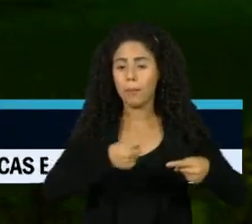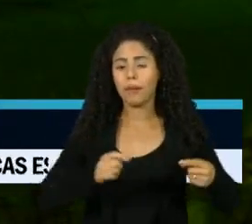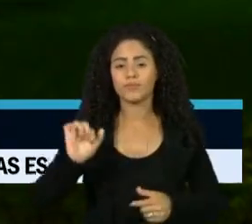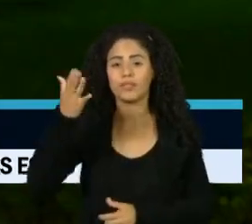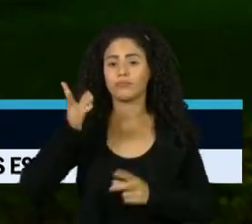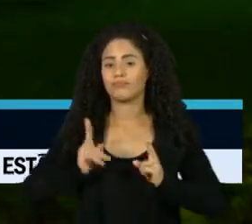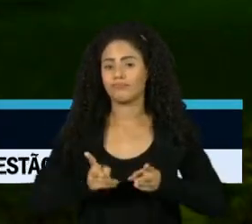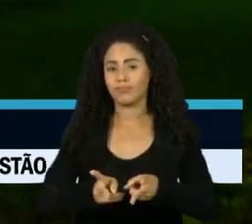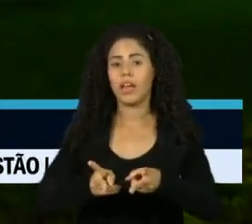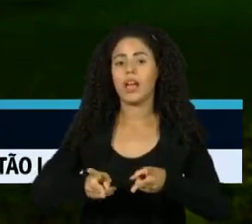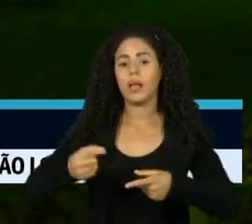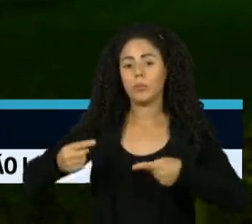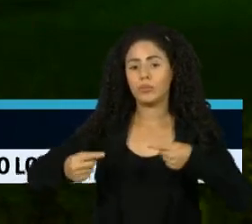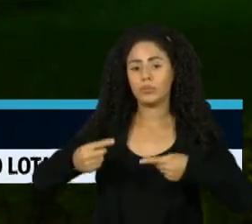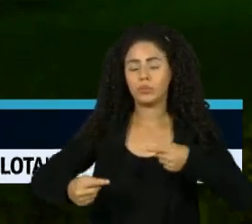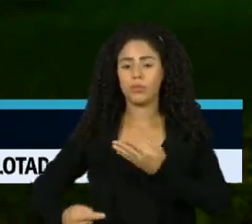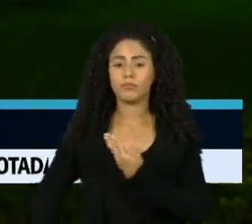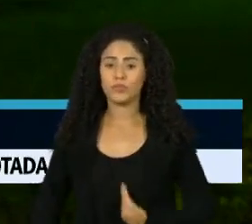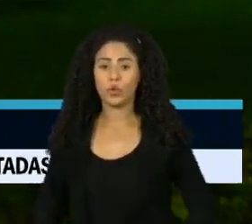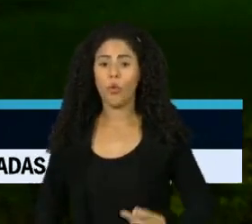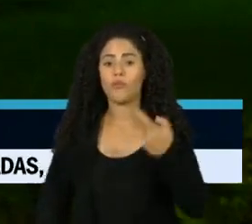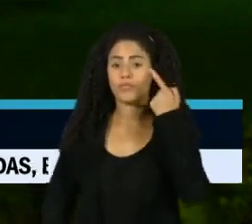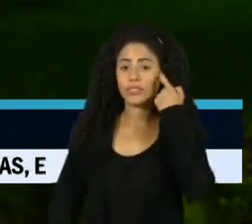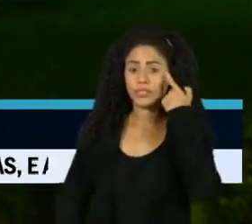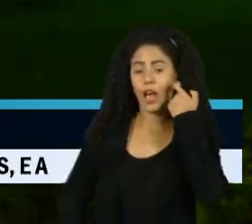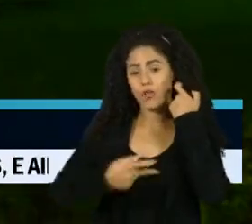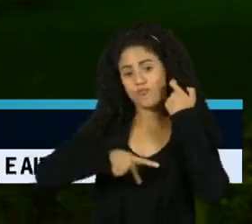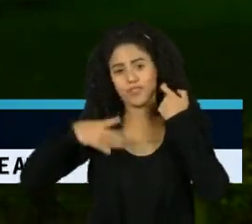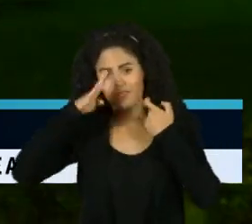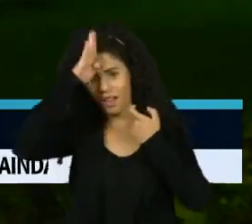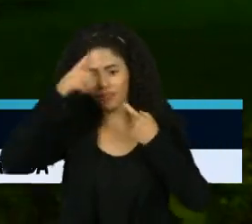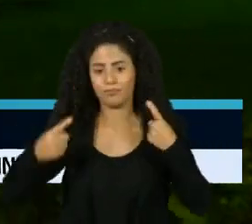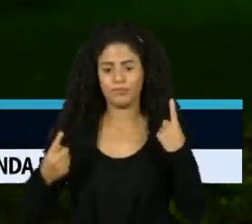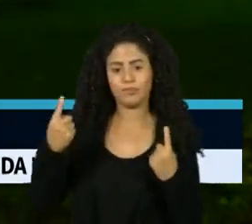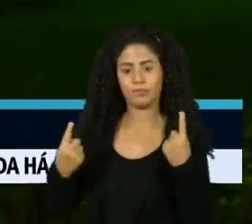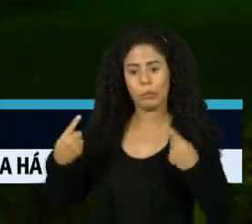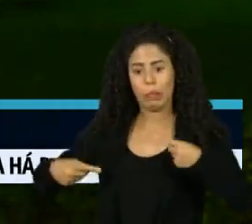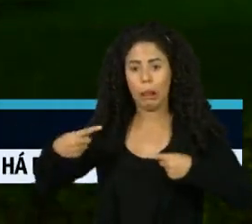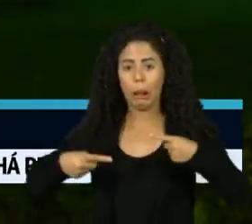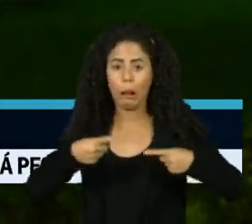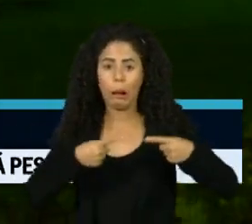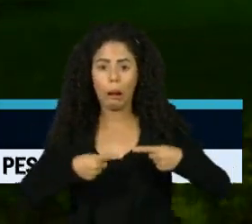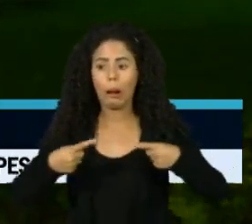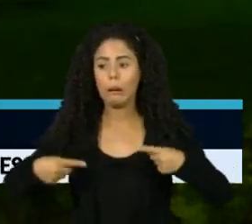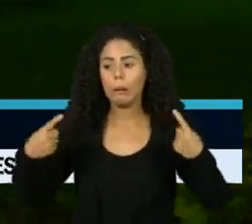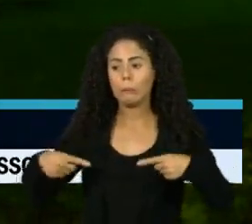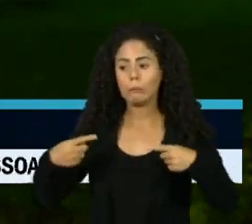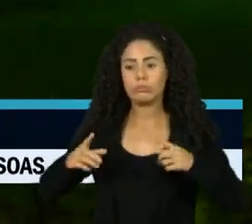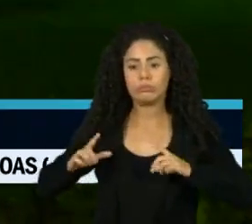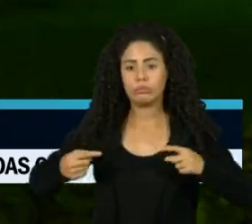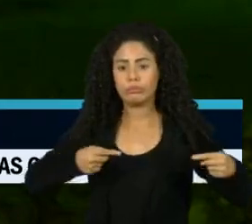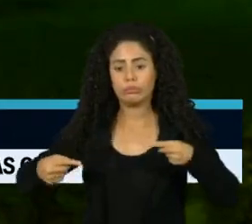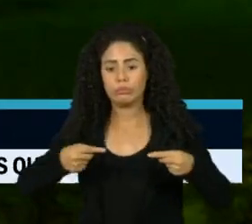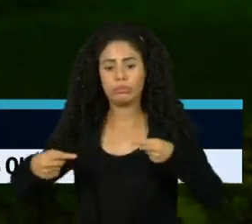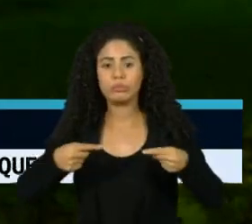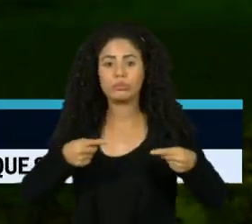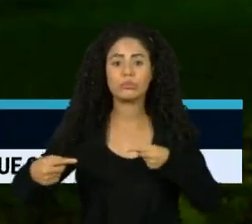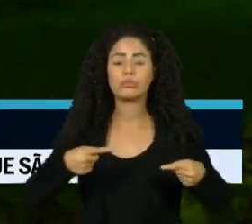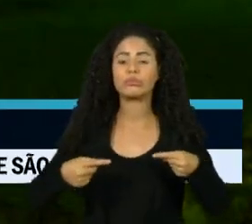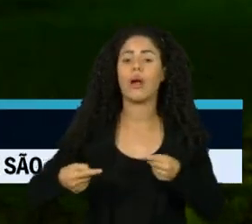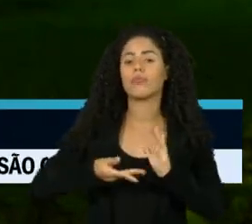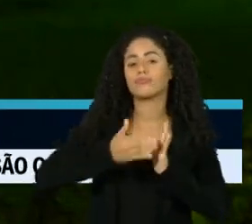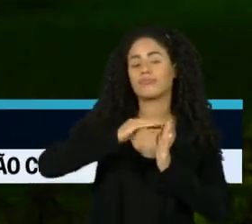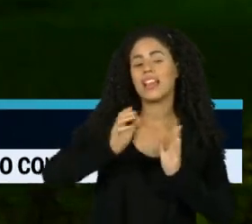capítulo na disputa entre o governador João Dória e o presidente Jair Bolsonaro, ambos pré-candidatos ao Palácio do Planalto.